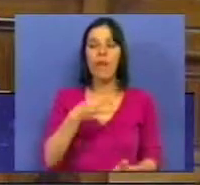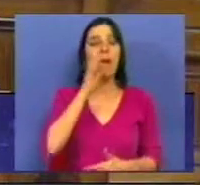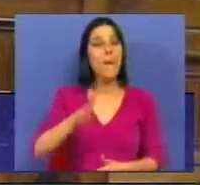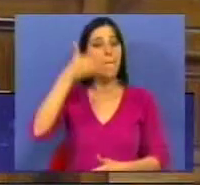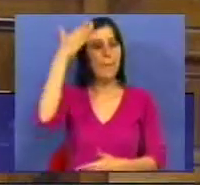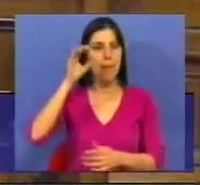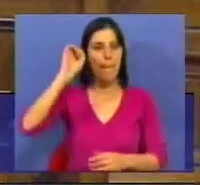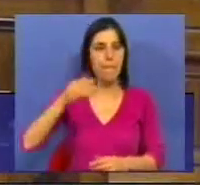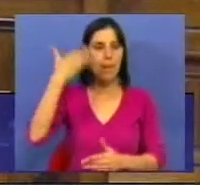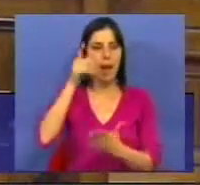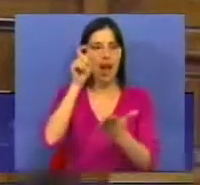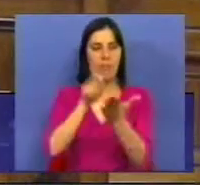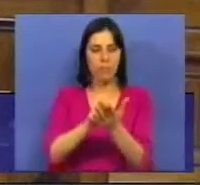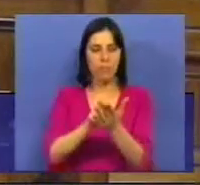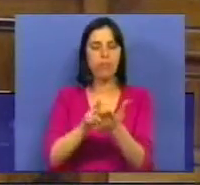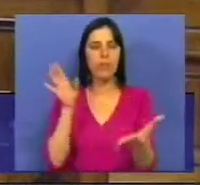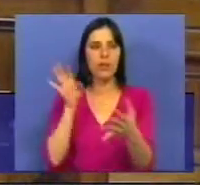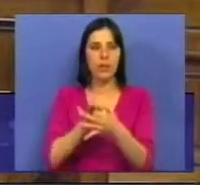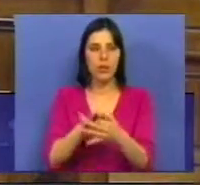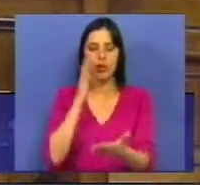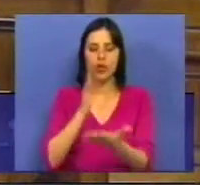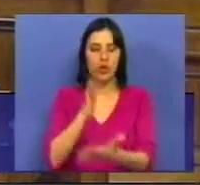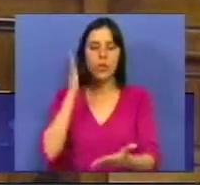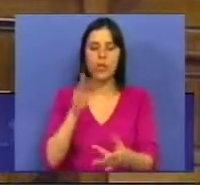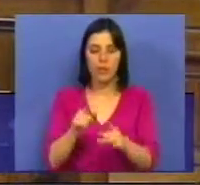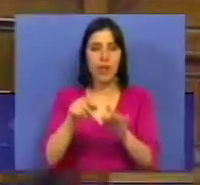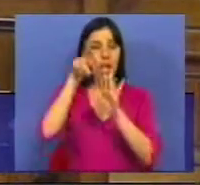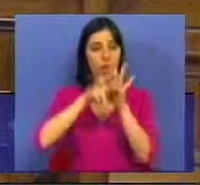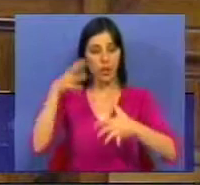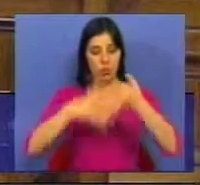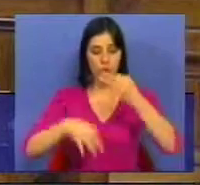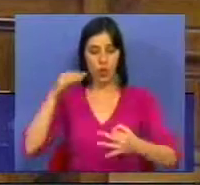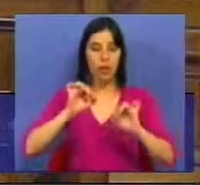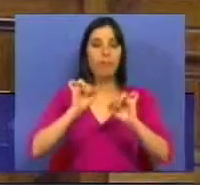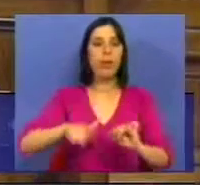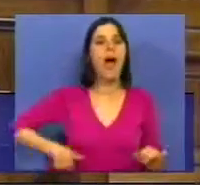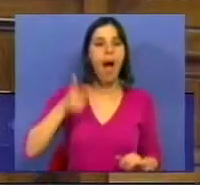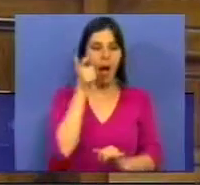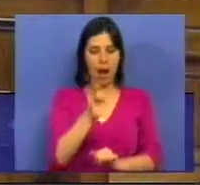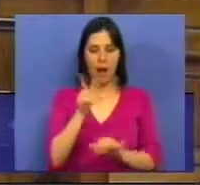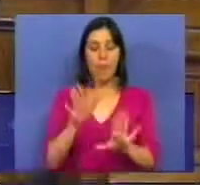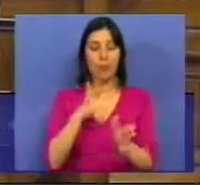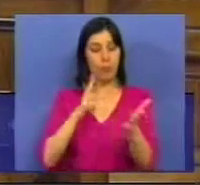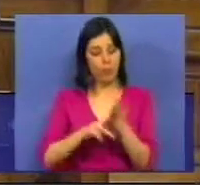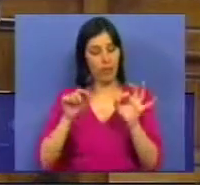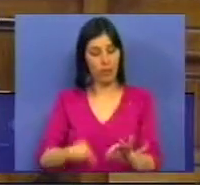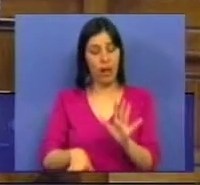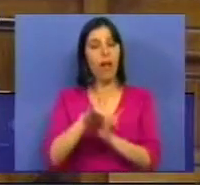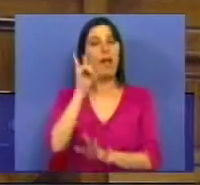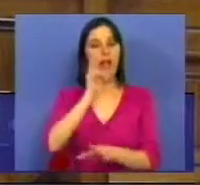do primeiro aspecto que tem a ver exclusivamente com o regime jurídico das armas. De facto, esta lei